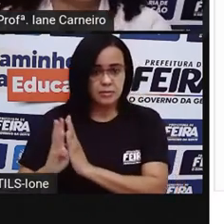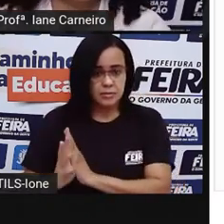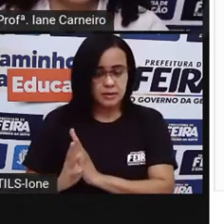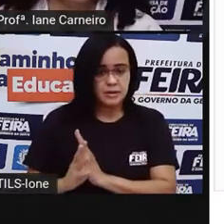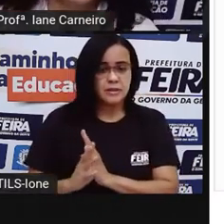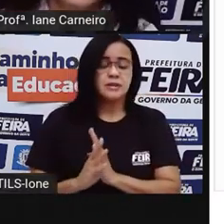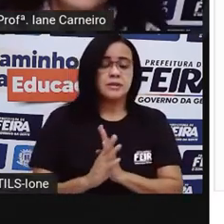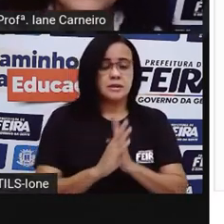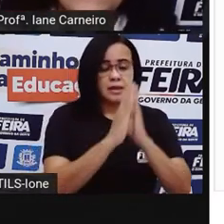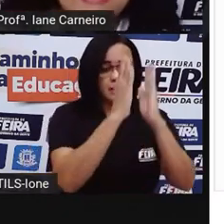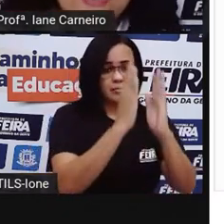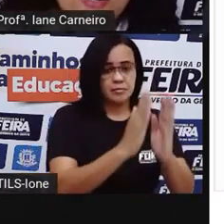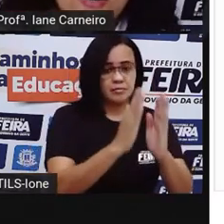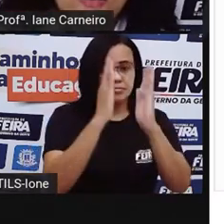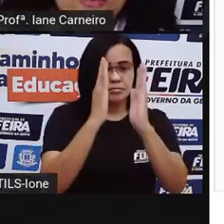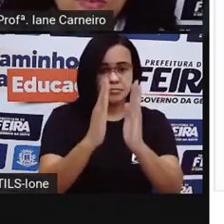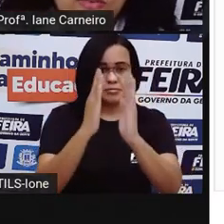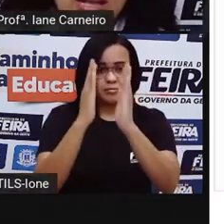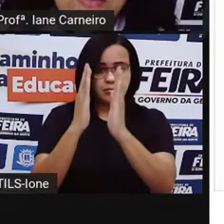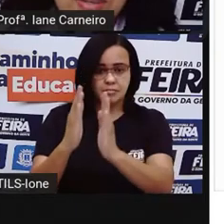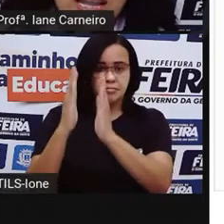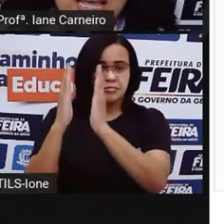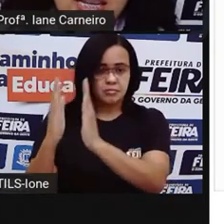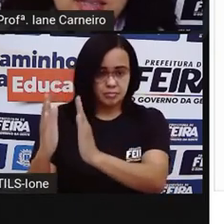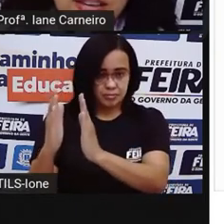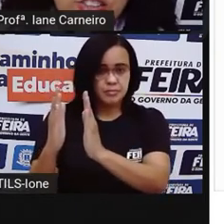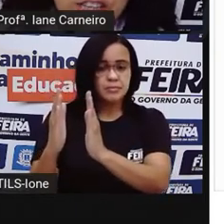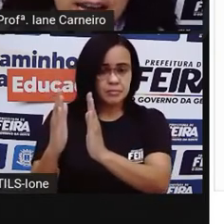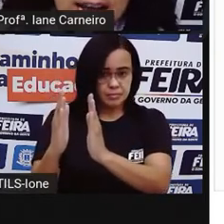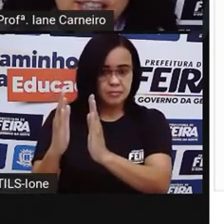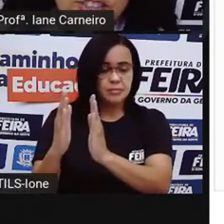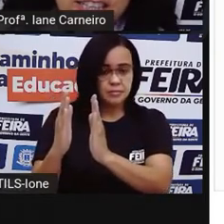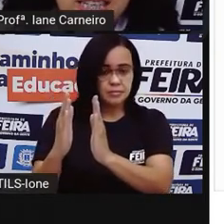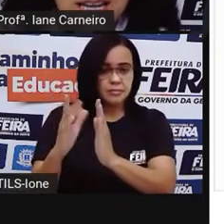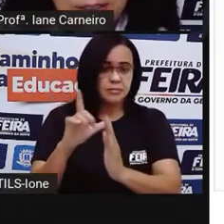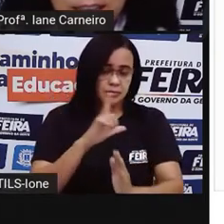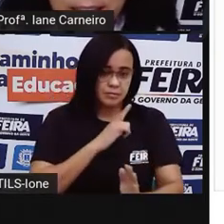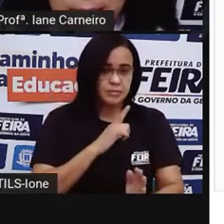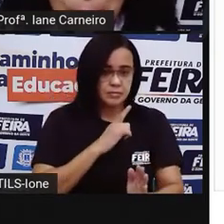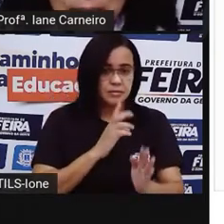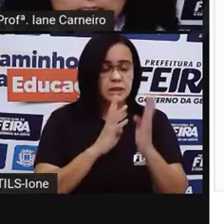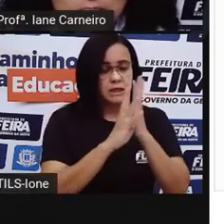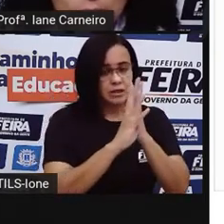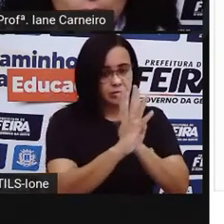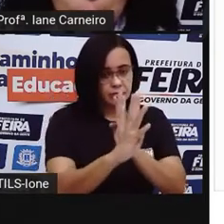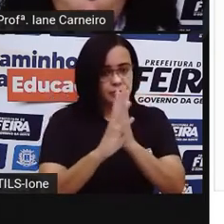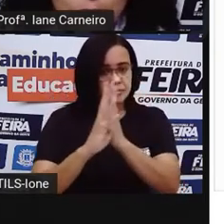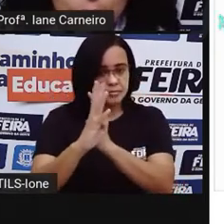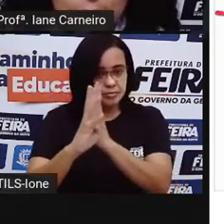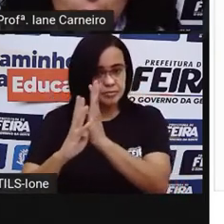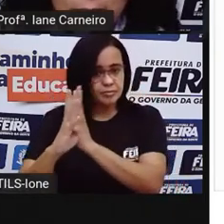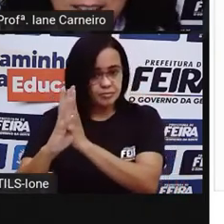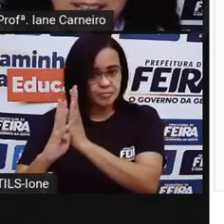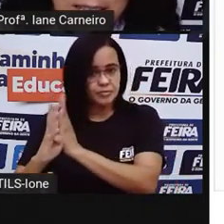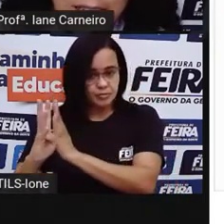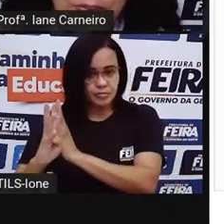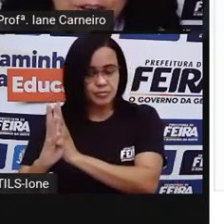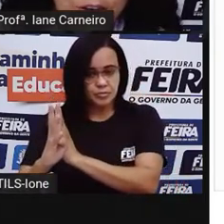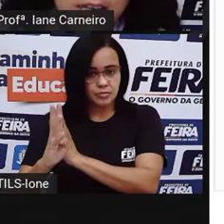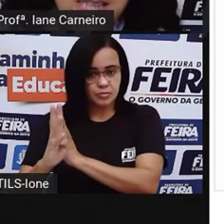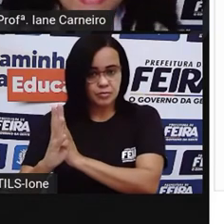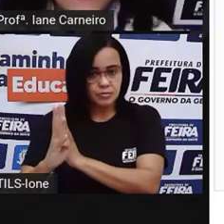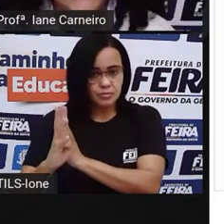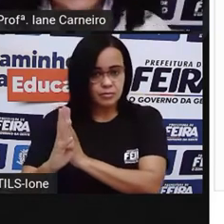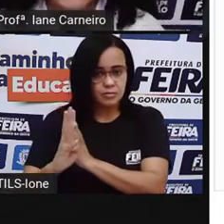pé. Tá certo? Então, aqui, ó, as fileiras verticais, né? E claro que aqui também a gente pode ver, ó, que